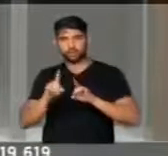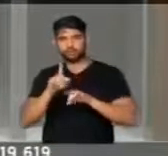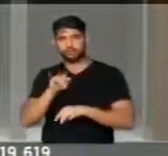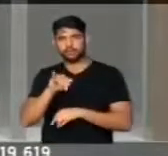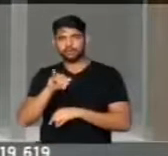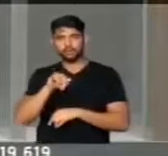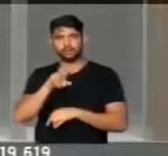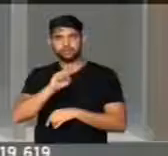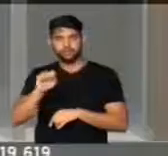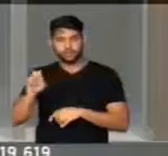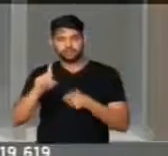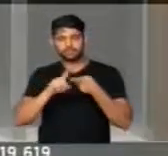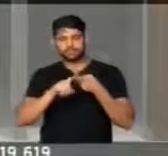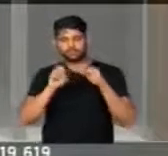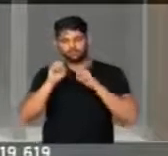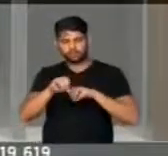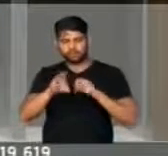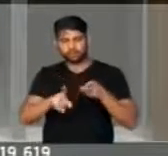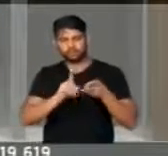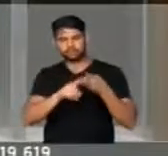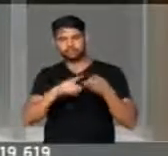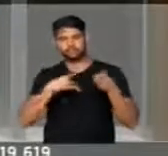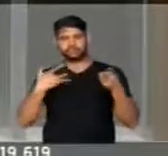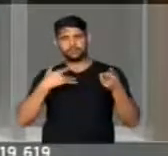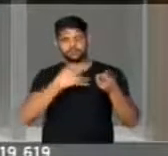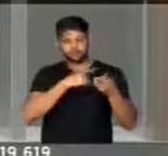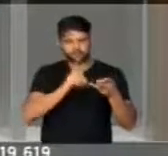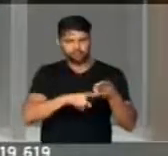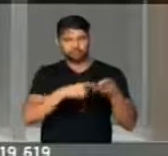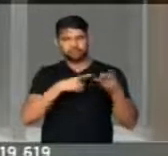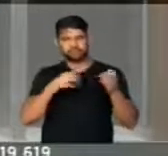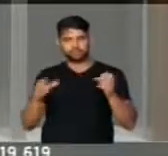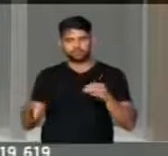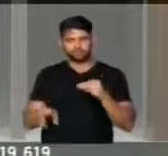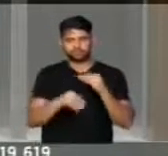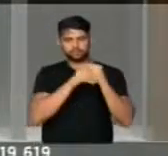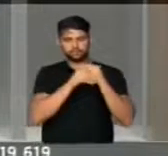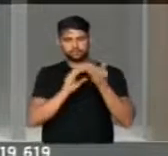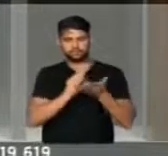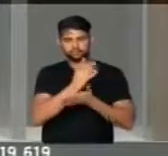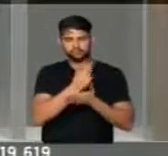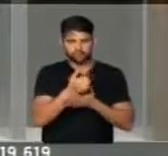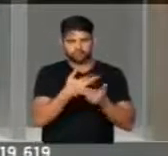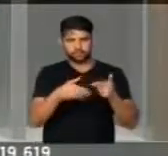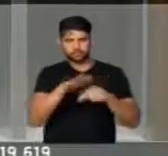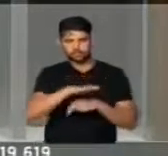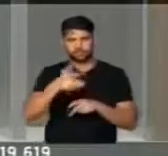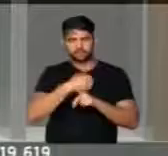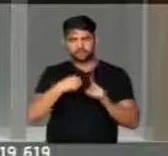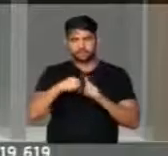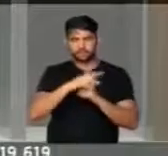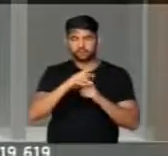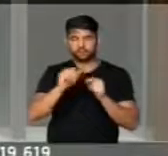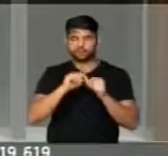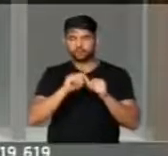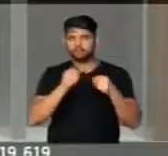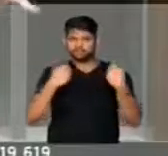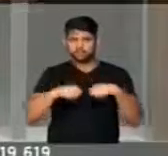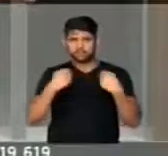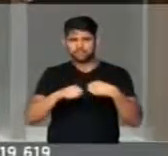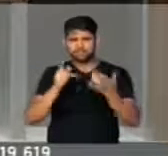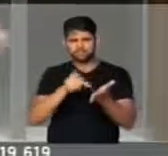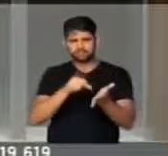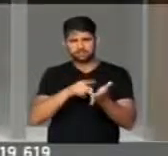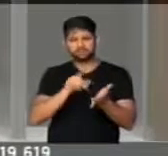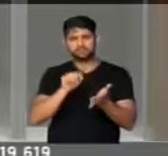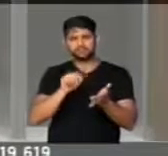previdenciários da educação, da saúde, da vinculação de verbas para a área social. E eles precisam,